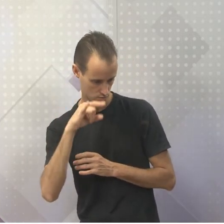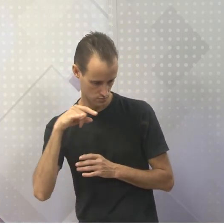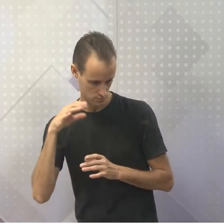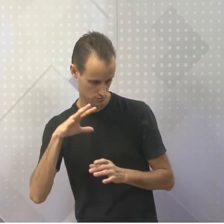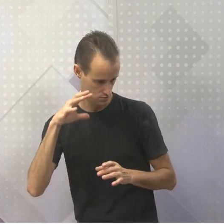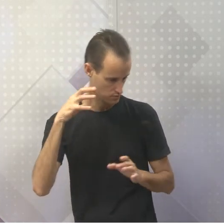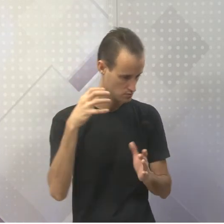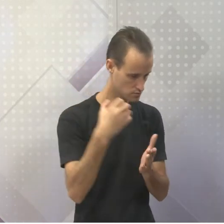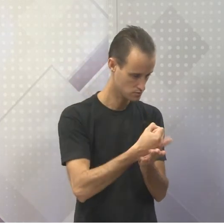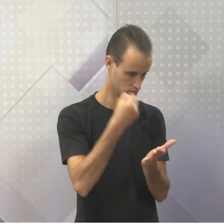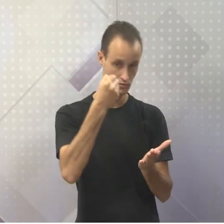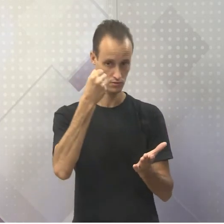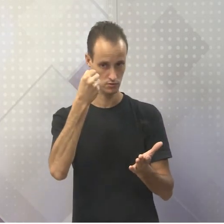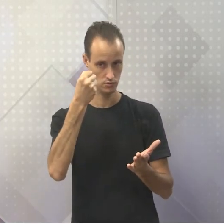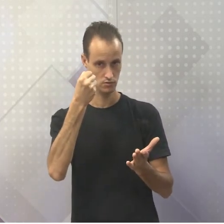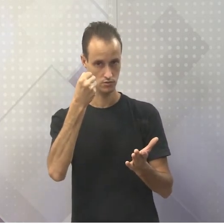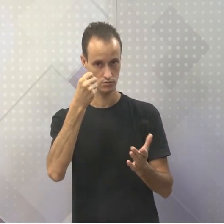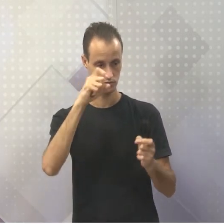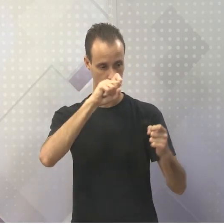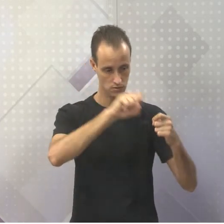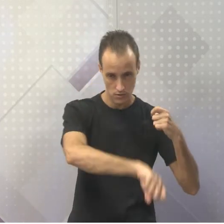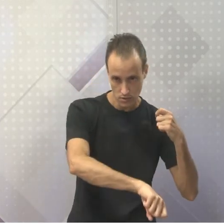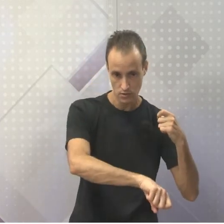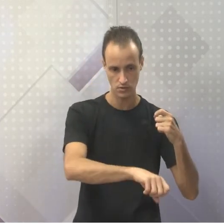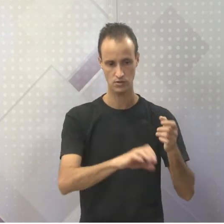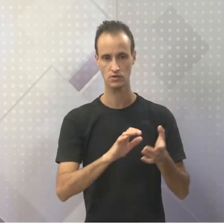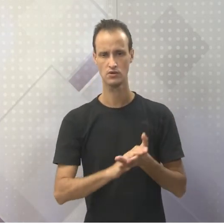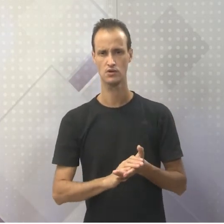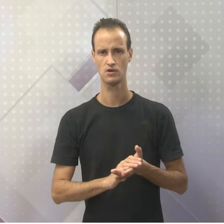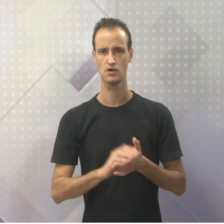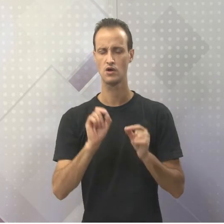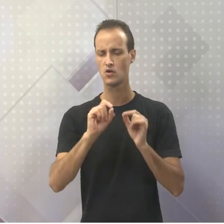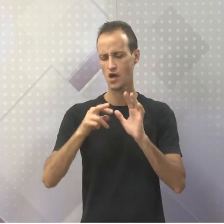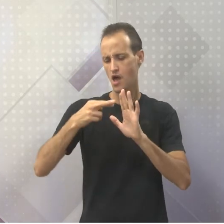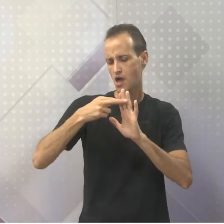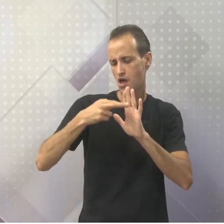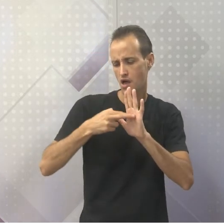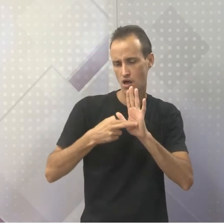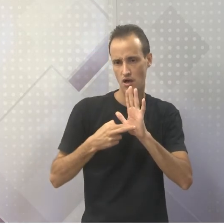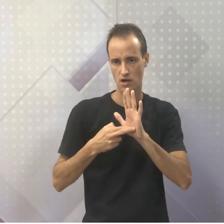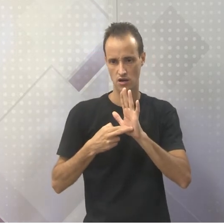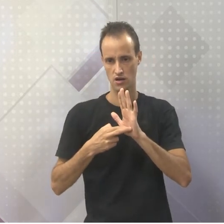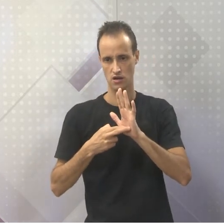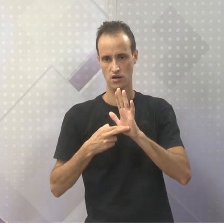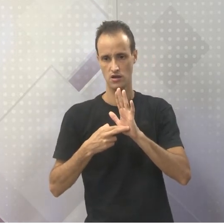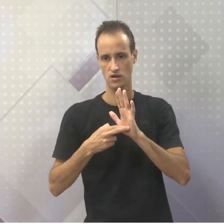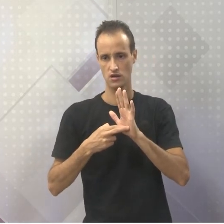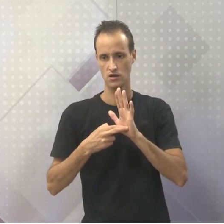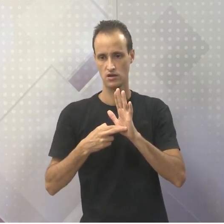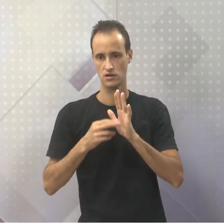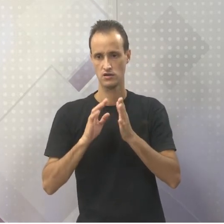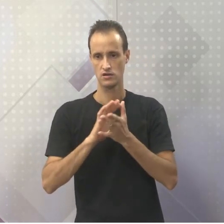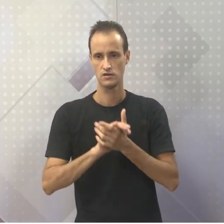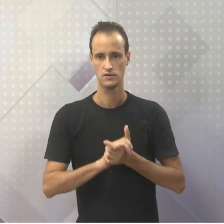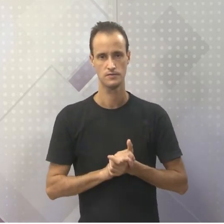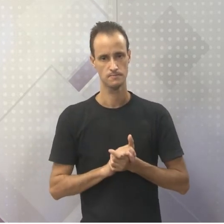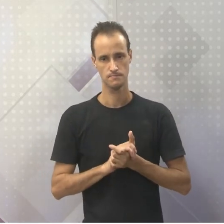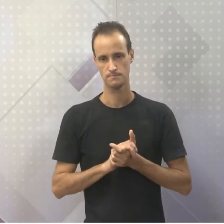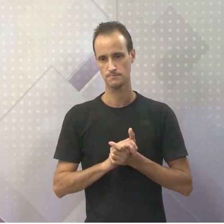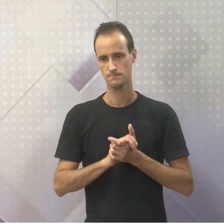violou ela. Isso afligiu as regras da castidade do templo.